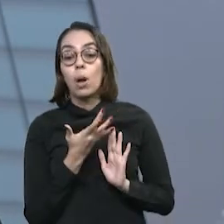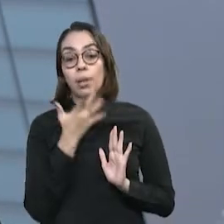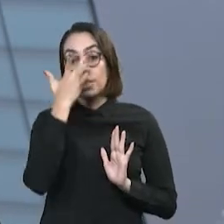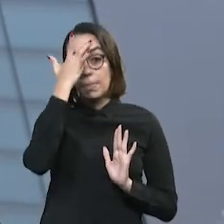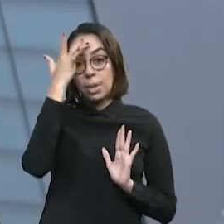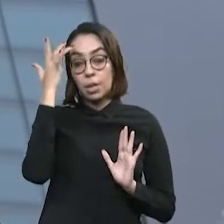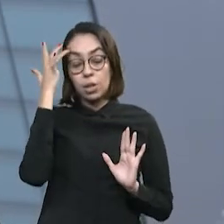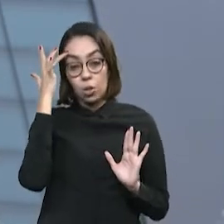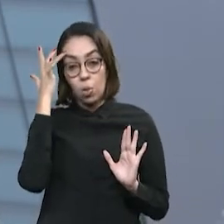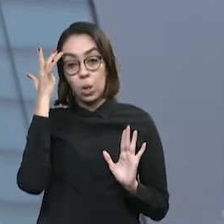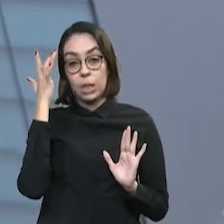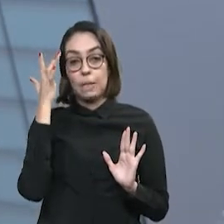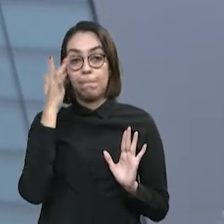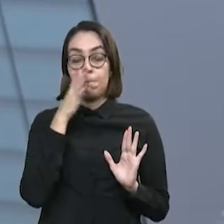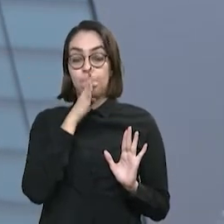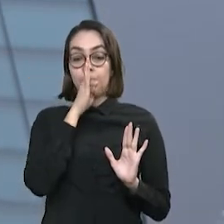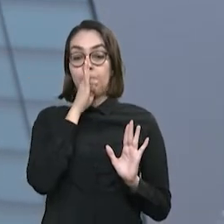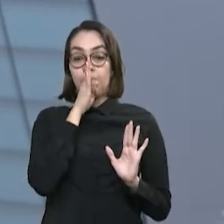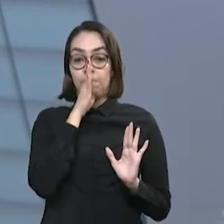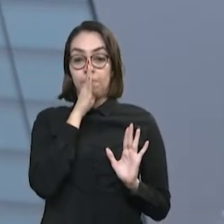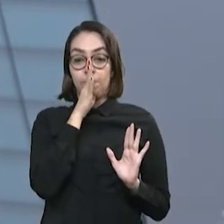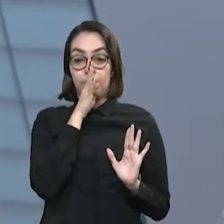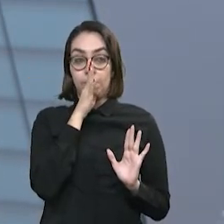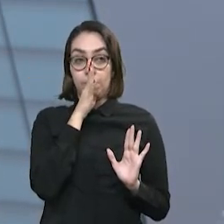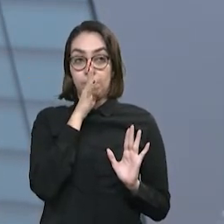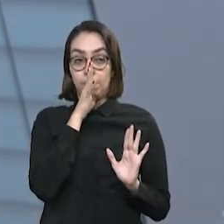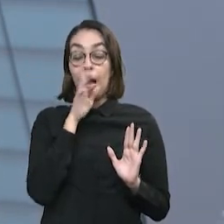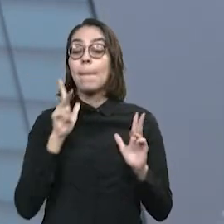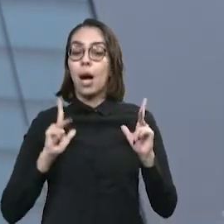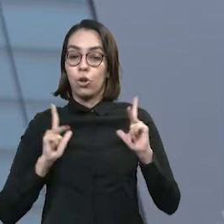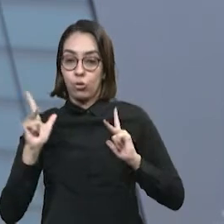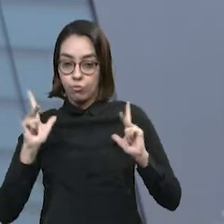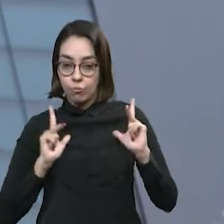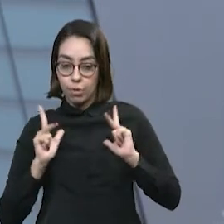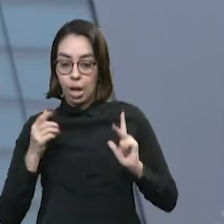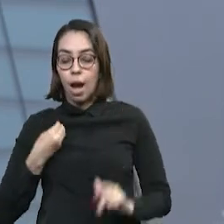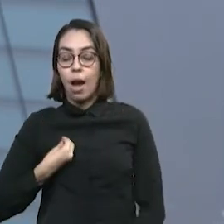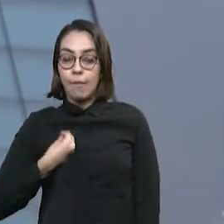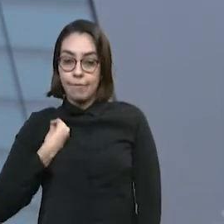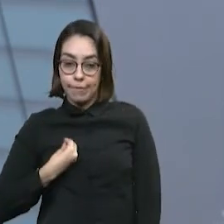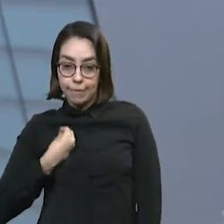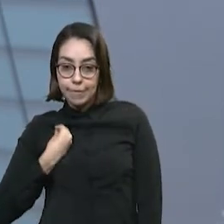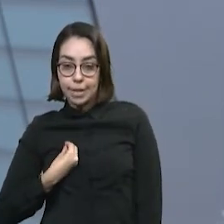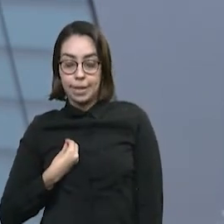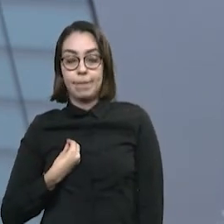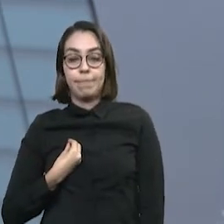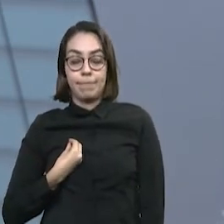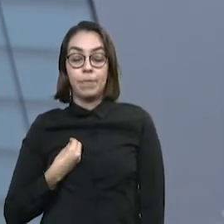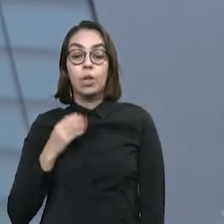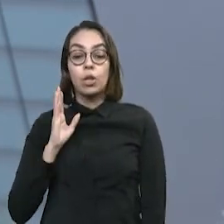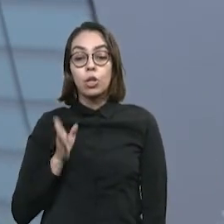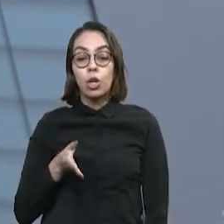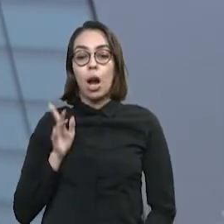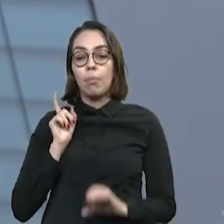inadimplentes pessoas físicas, não microempreendedores, ultrapassa 2